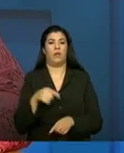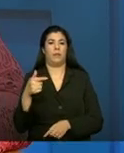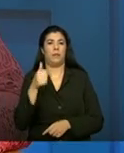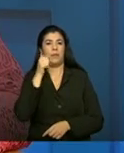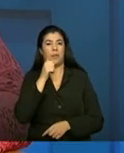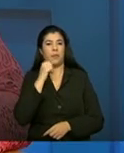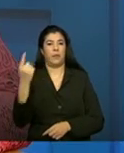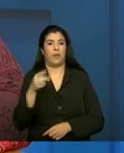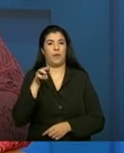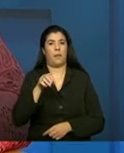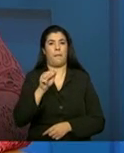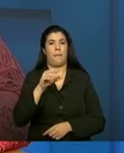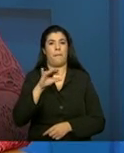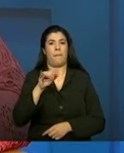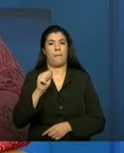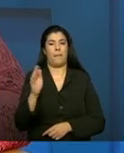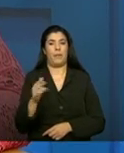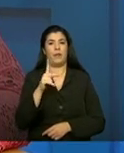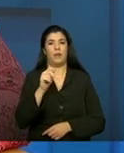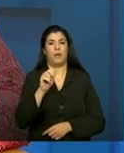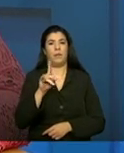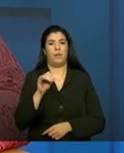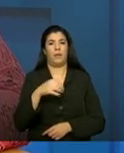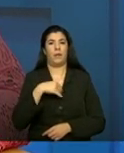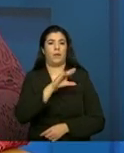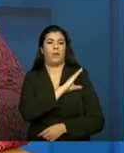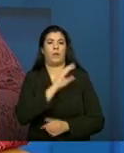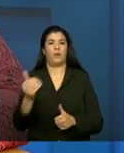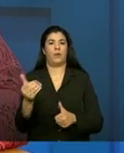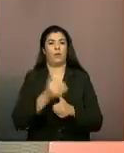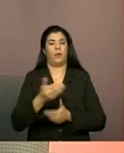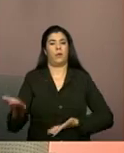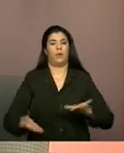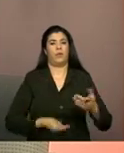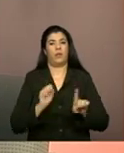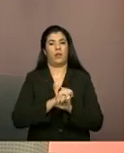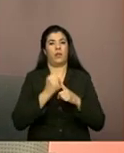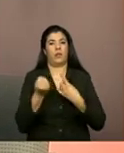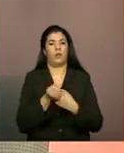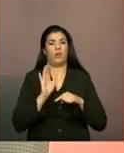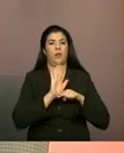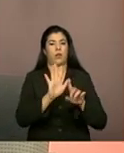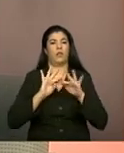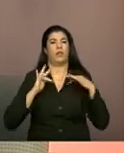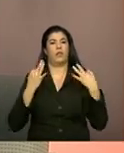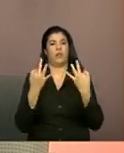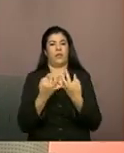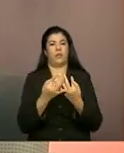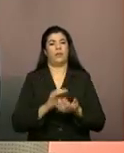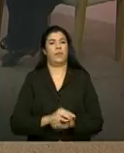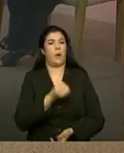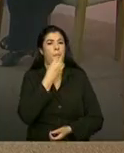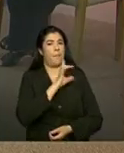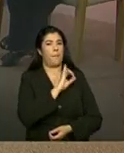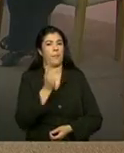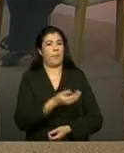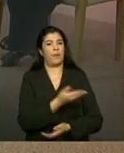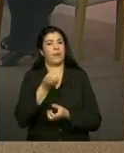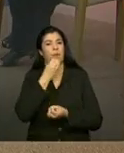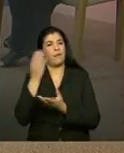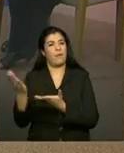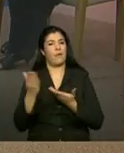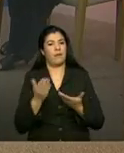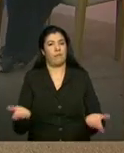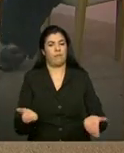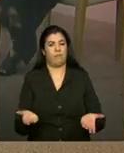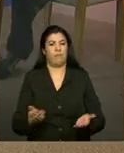Márcia Pádua Viana, Coordenadora-Geral Substituta dos Serviços Sócio-Assistenciais e Famílias. Bom dia, sejam bem